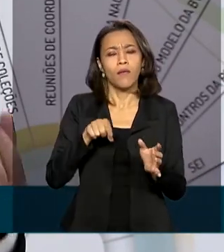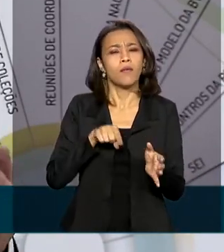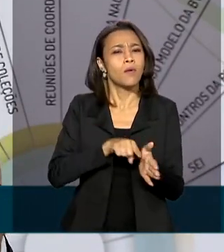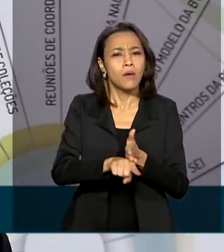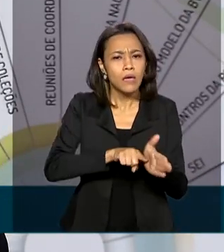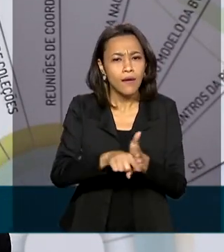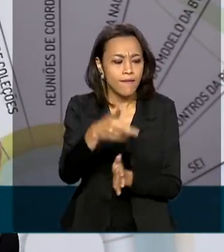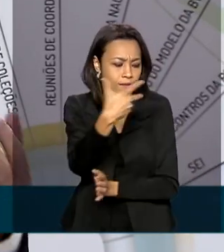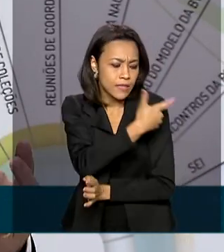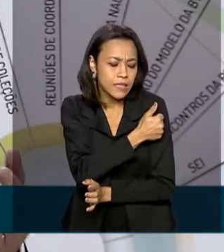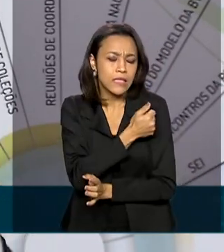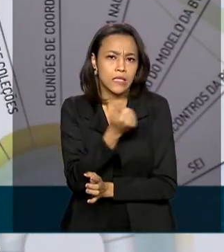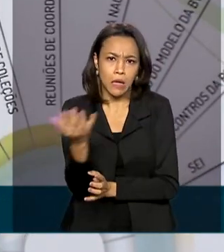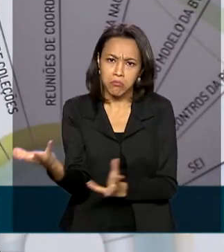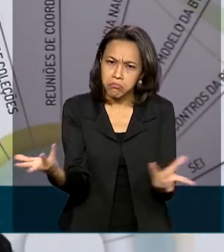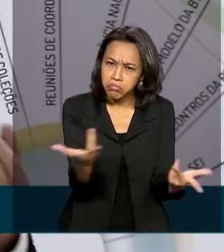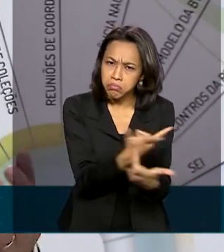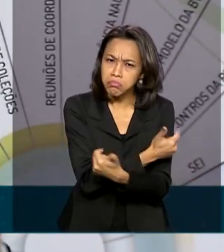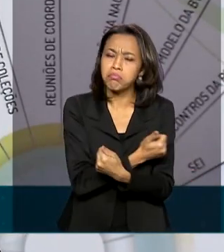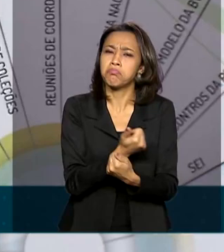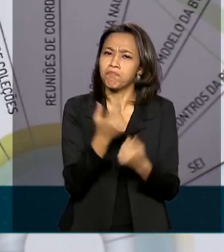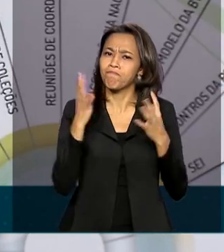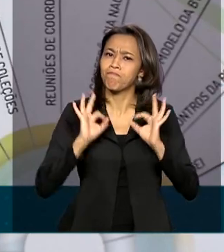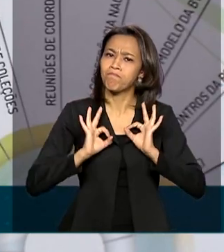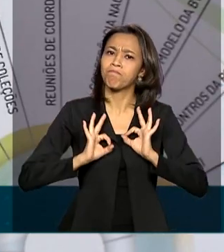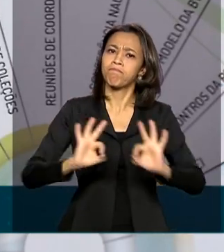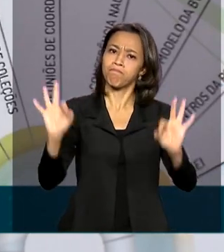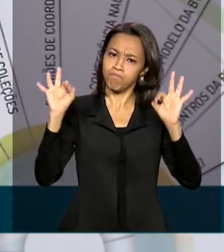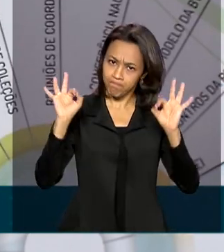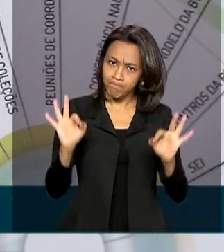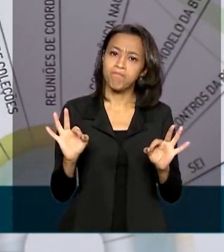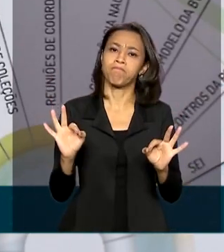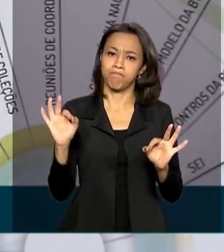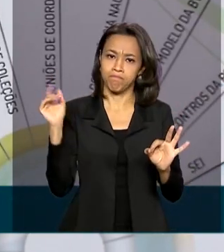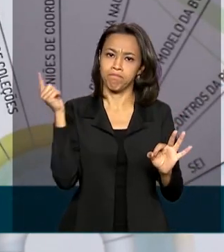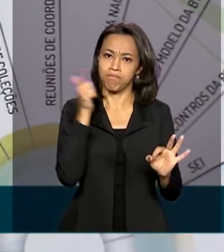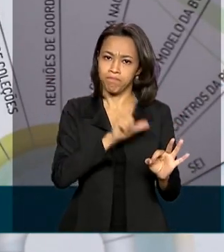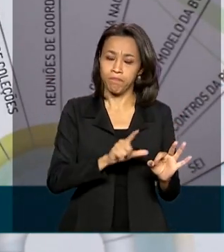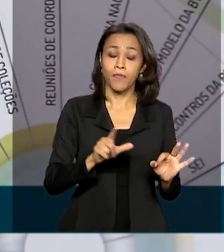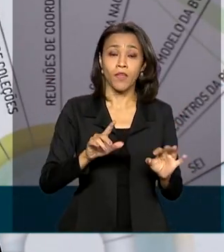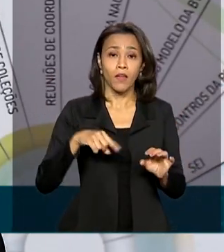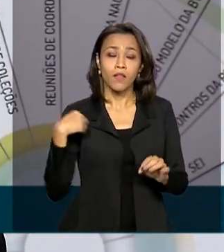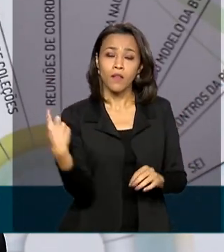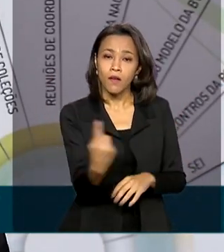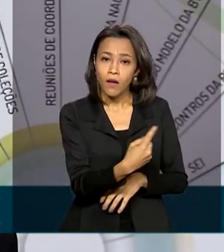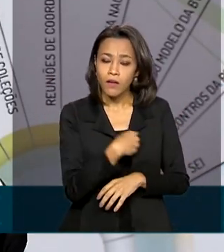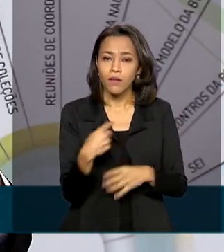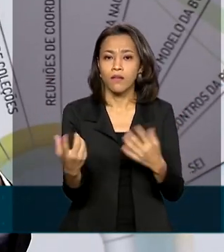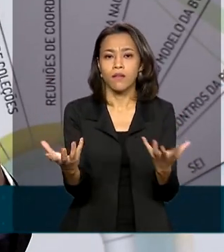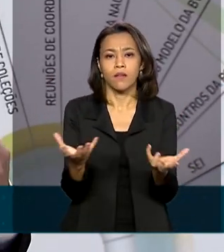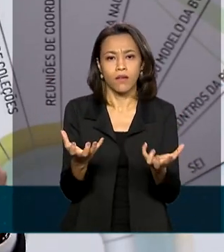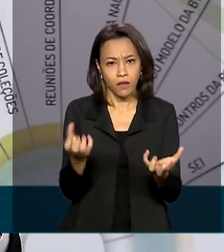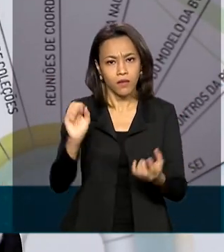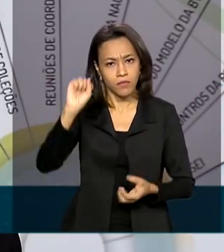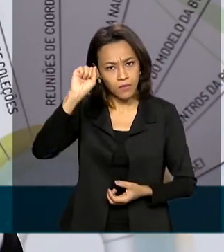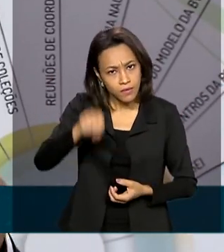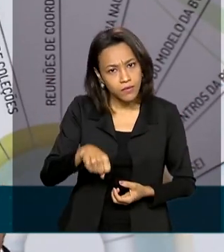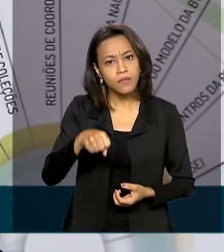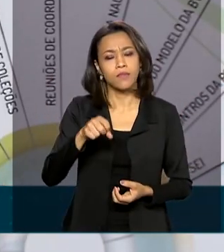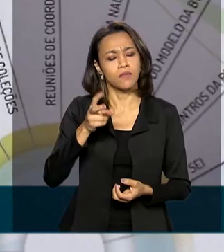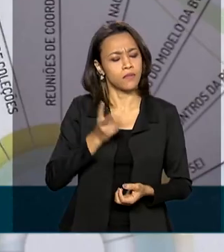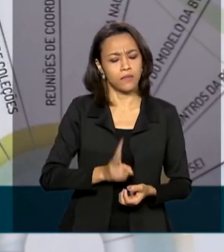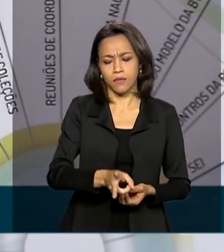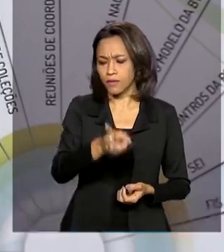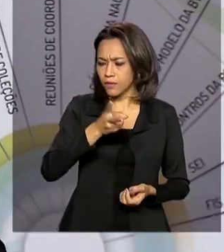mostrou a sua efetividade nos estudos até então e, portanto, nós queremos, sim, o apoio, como